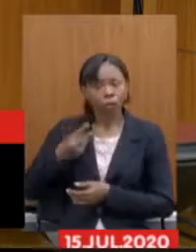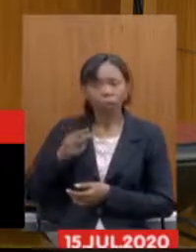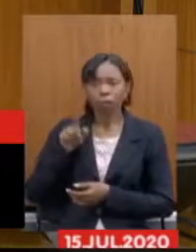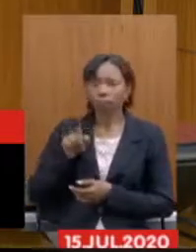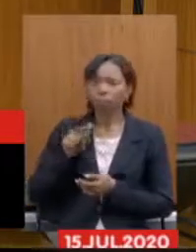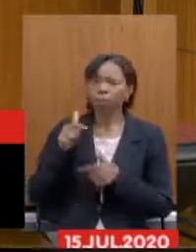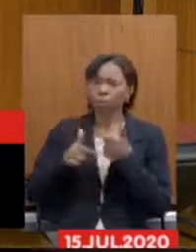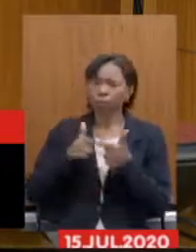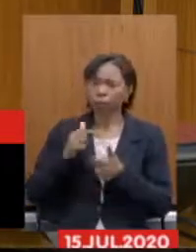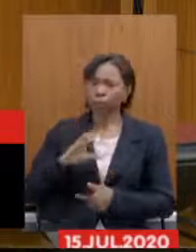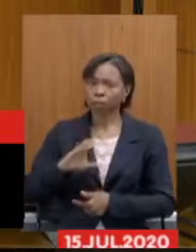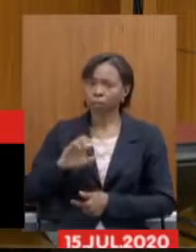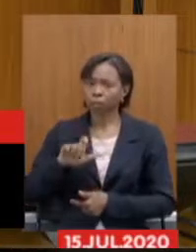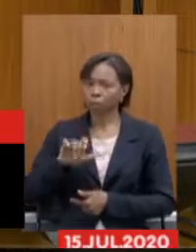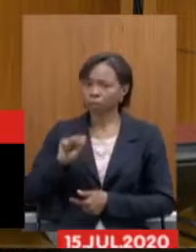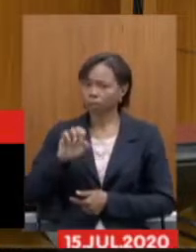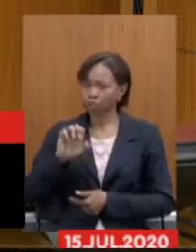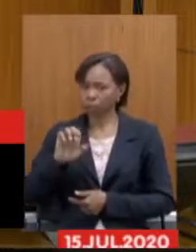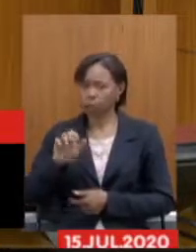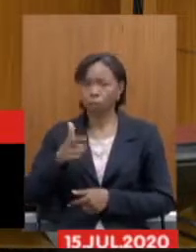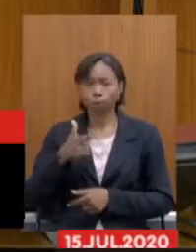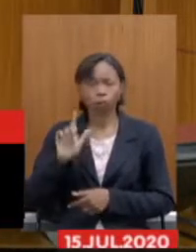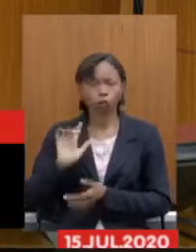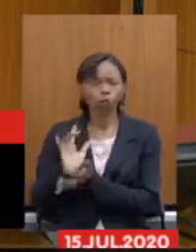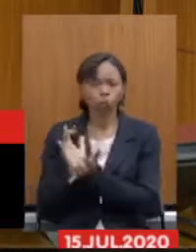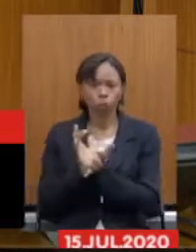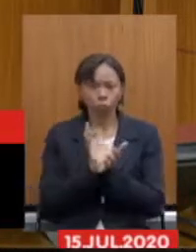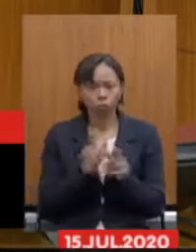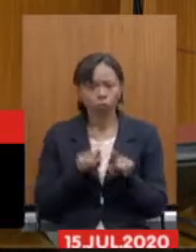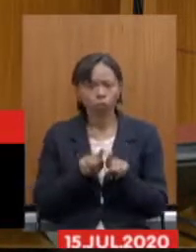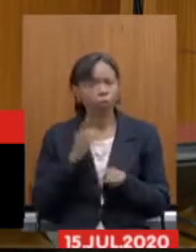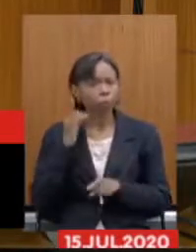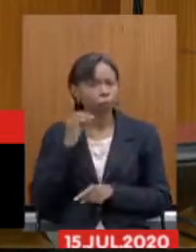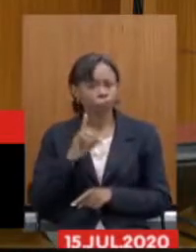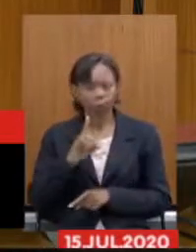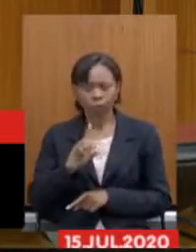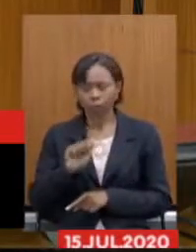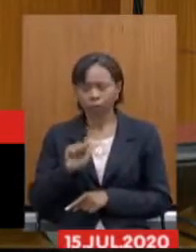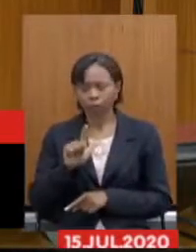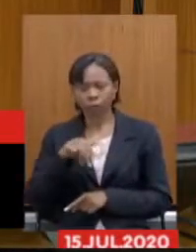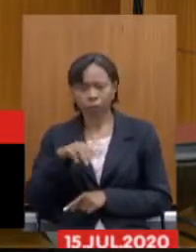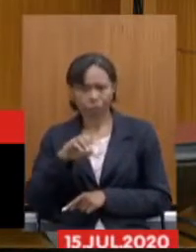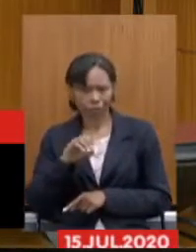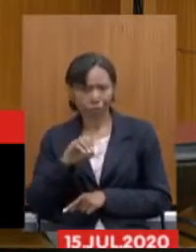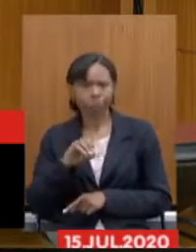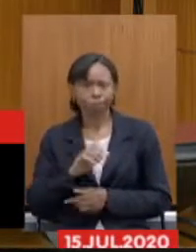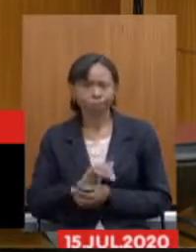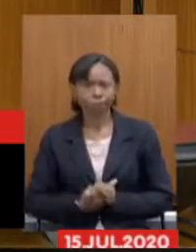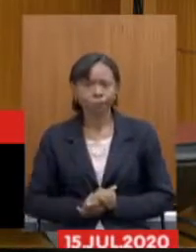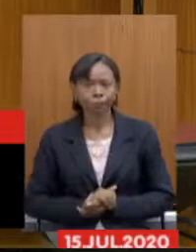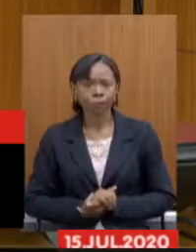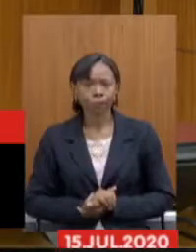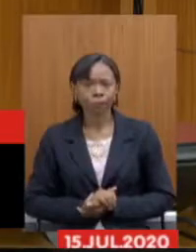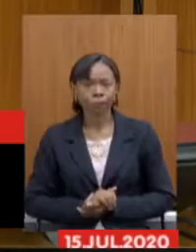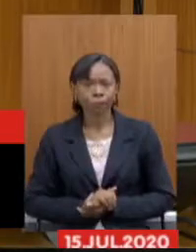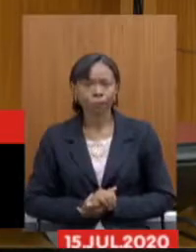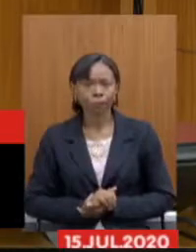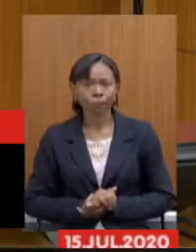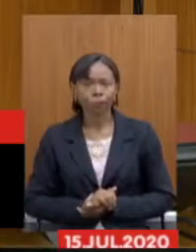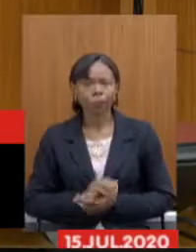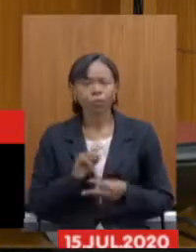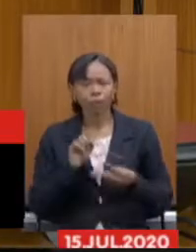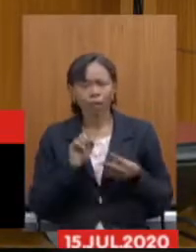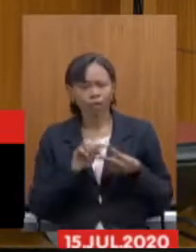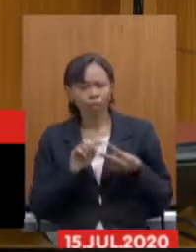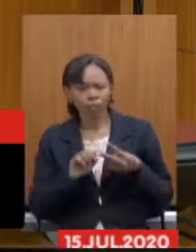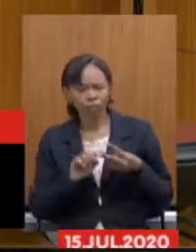seu trabalho, junto com diversas outras lideranças, como o deputado Dalmo também tem trabalhado muito nessa questão. Salientando que esta questão